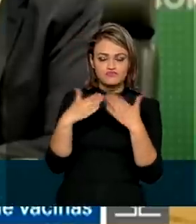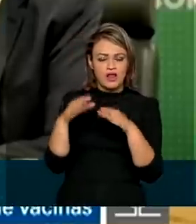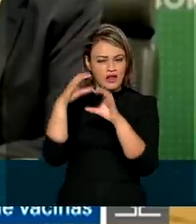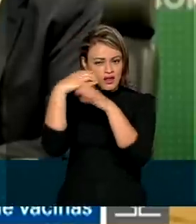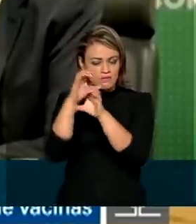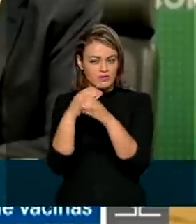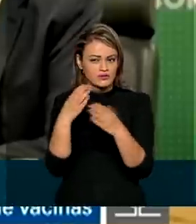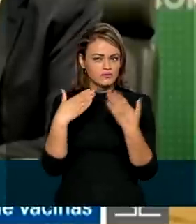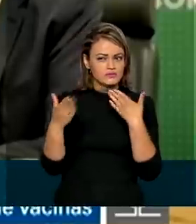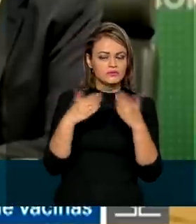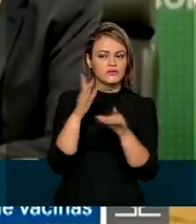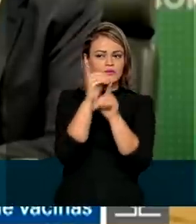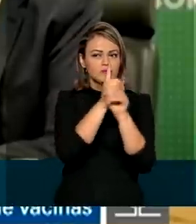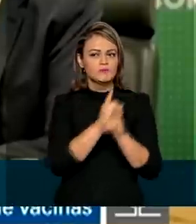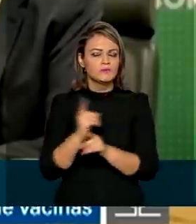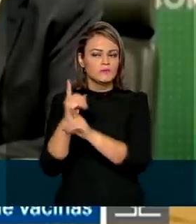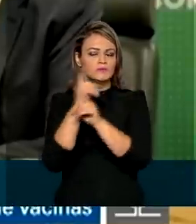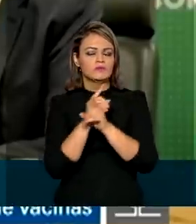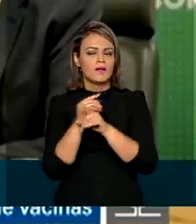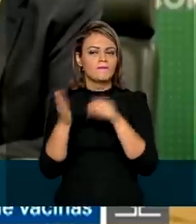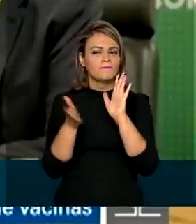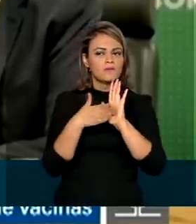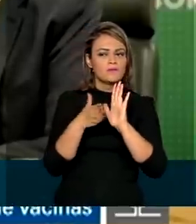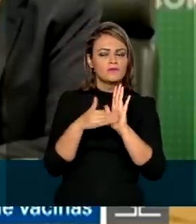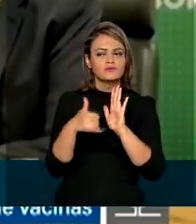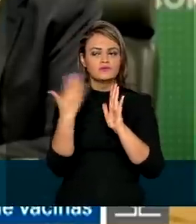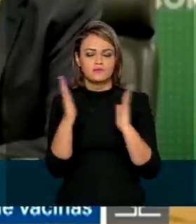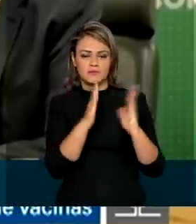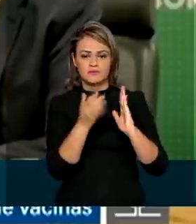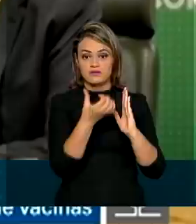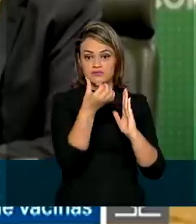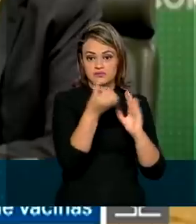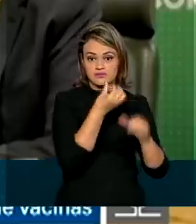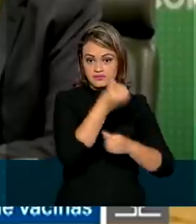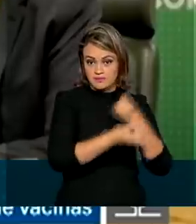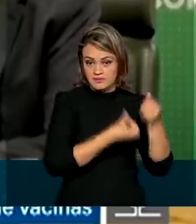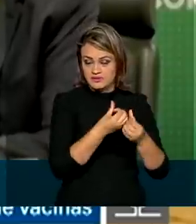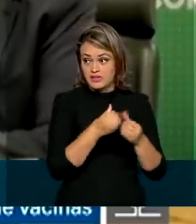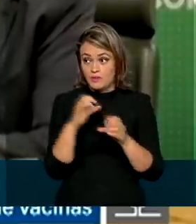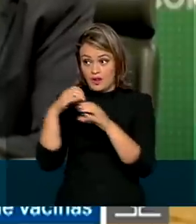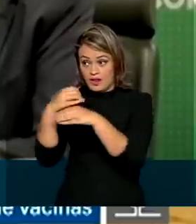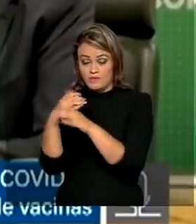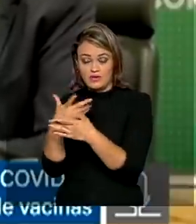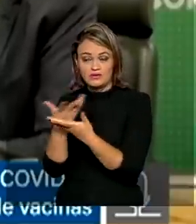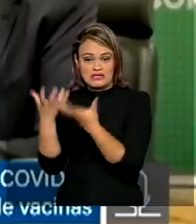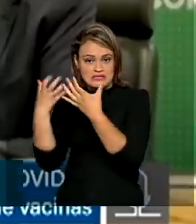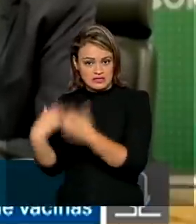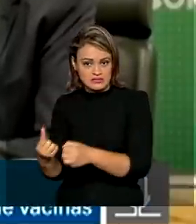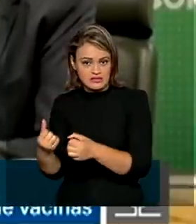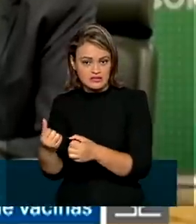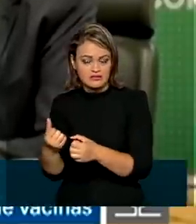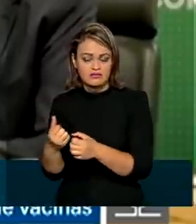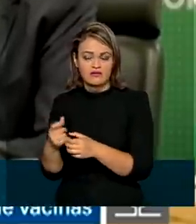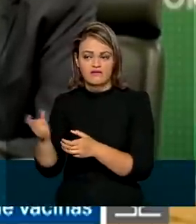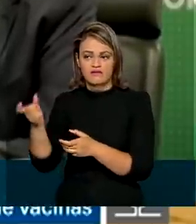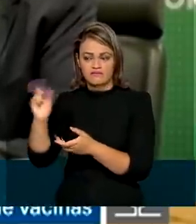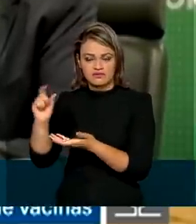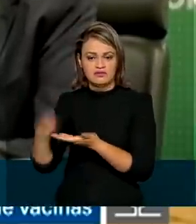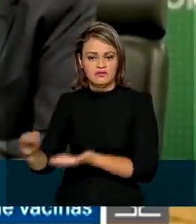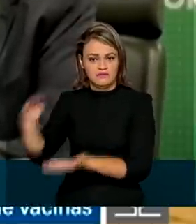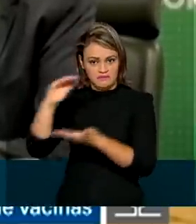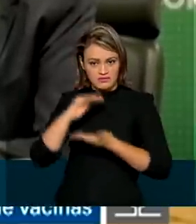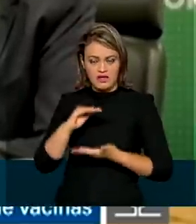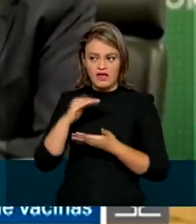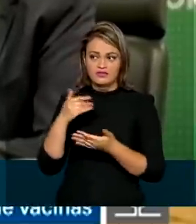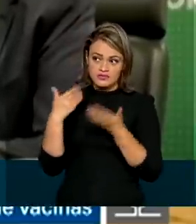busca de novas ofertas para o primeiro semestre. Então, todo laboratório que se disponibiliza a ofertar imunizante para o primeiro semestre,